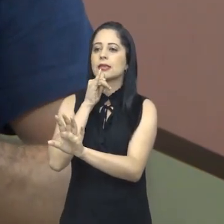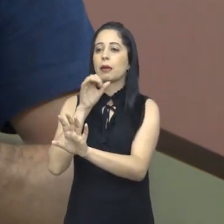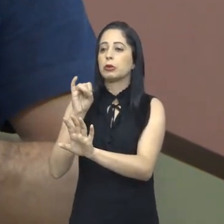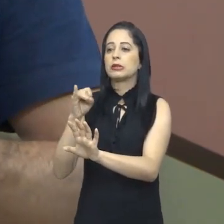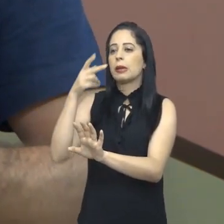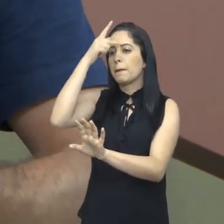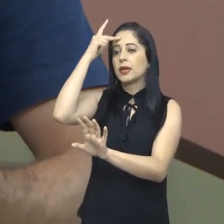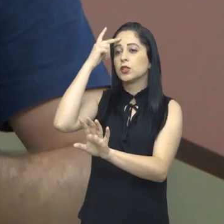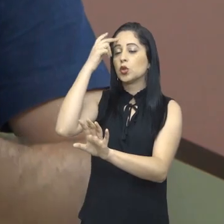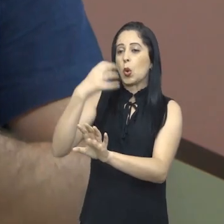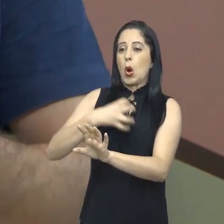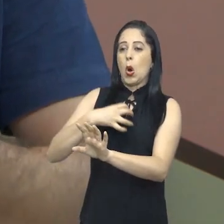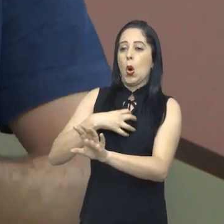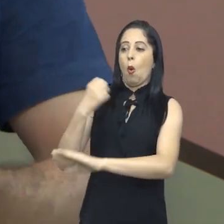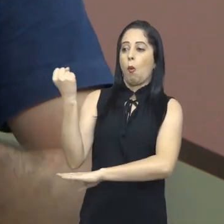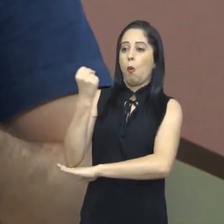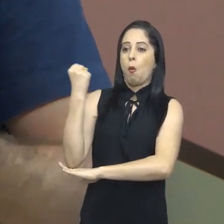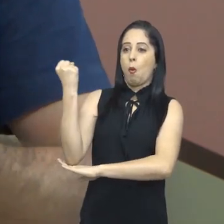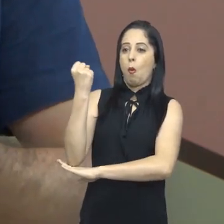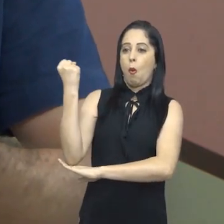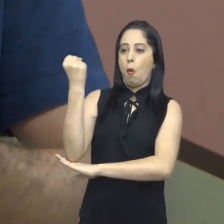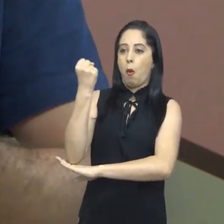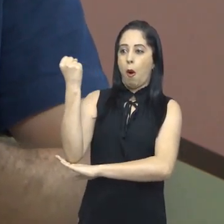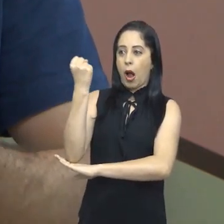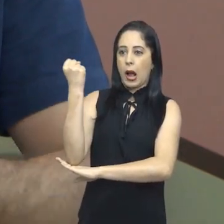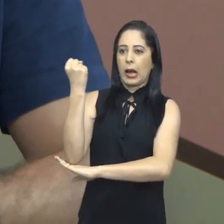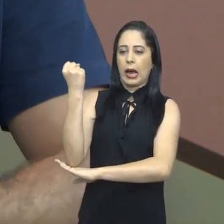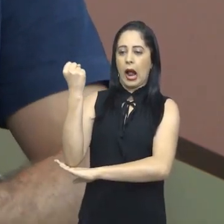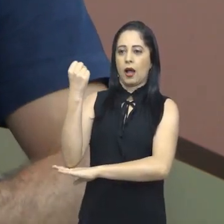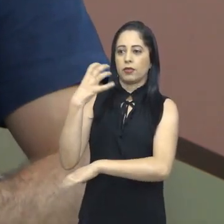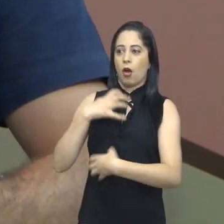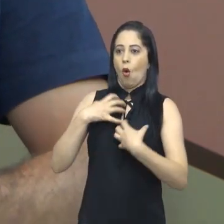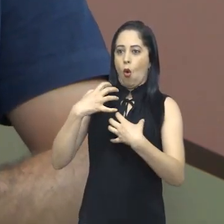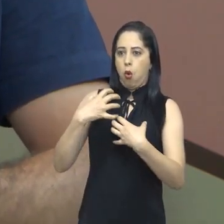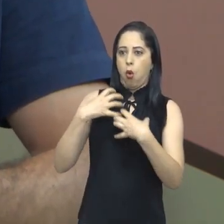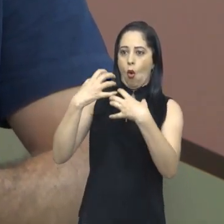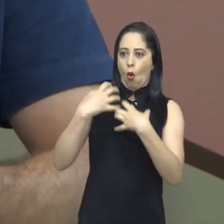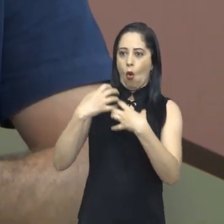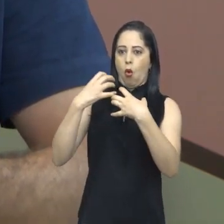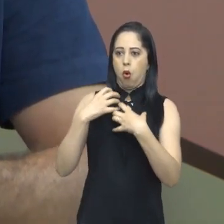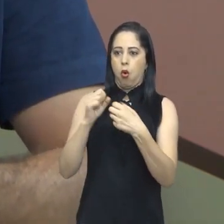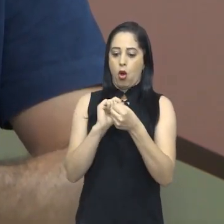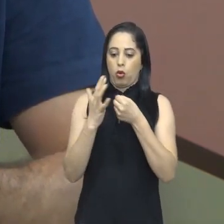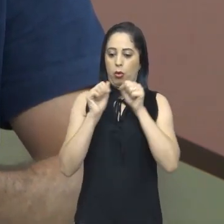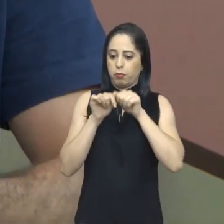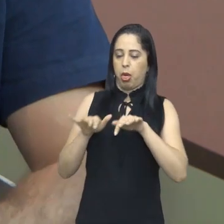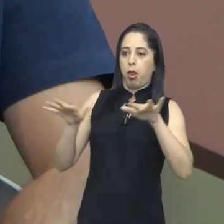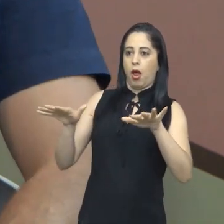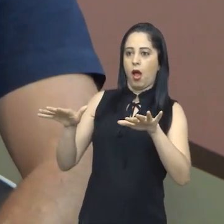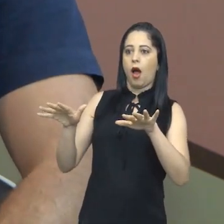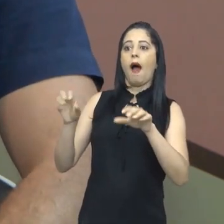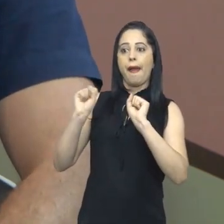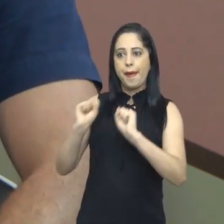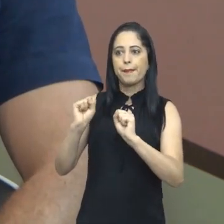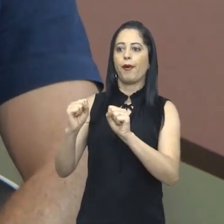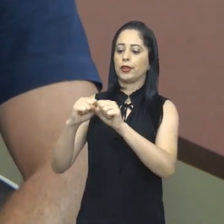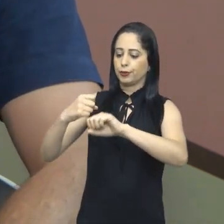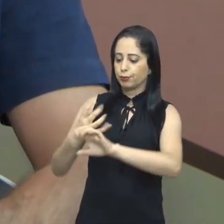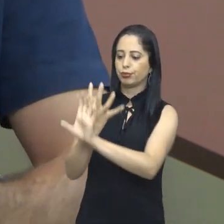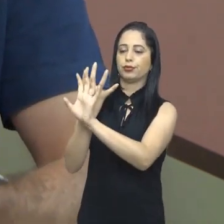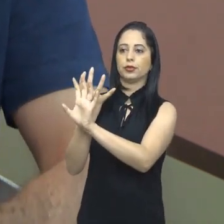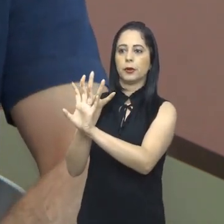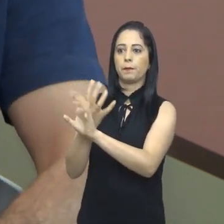com sintomas agudos e que uma pessoa estava em período de transmissão. Então, teve muitas pessoas em